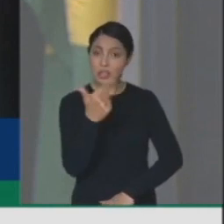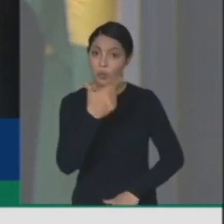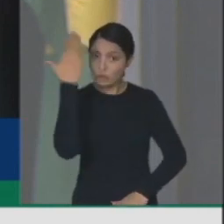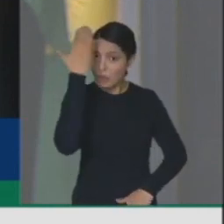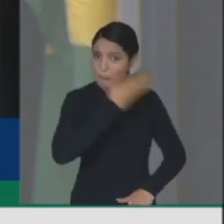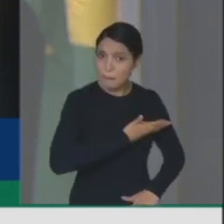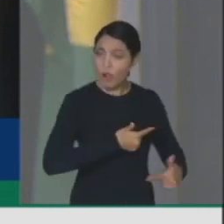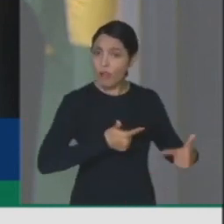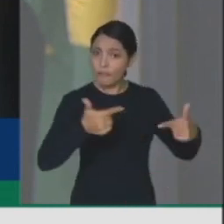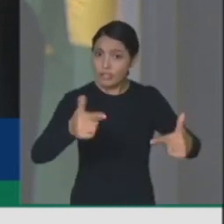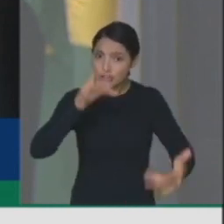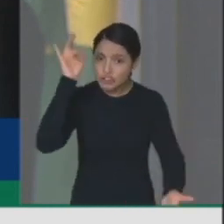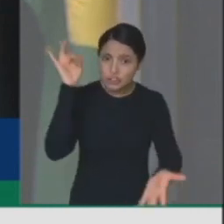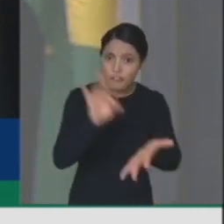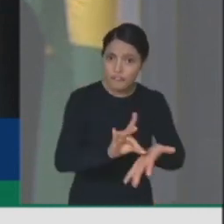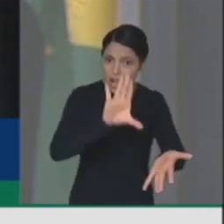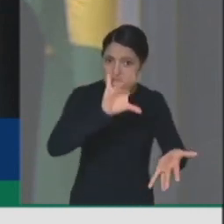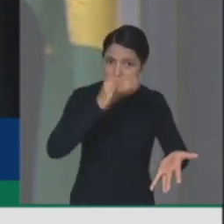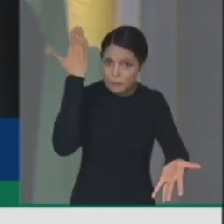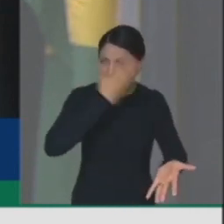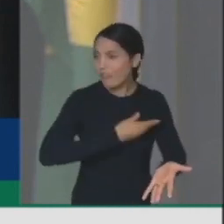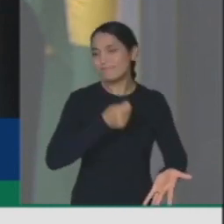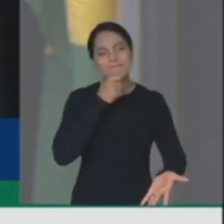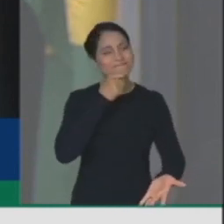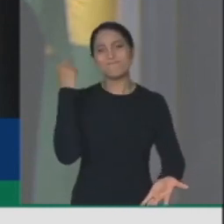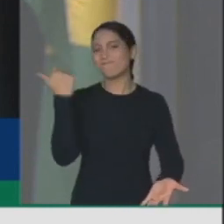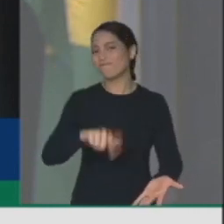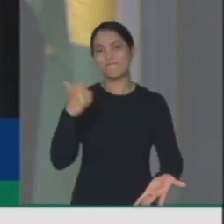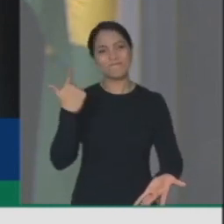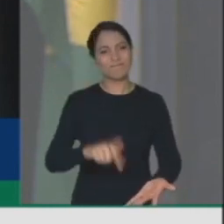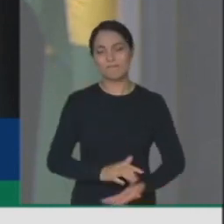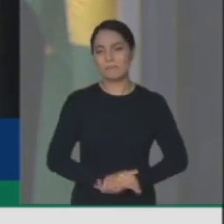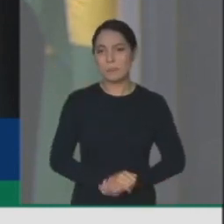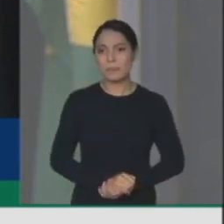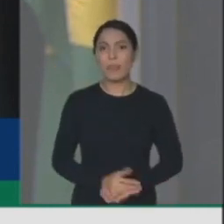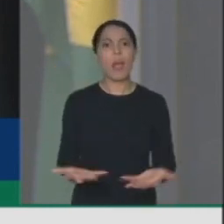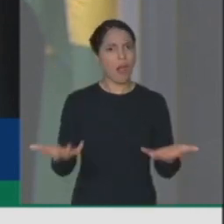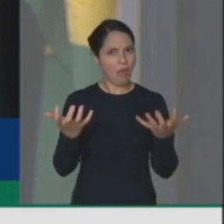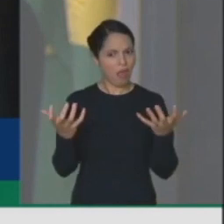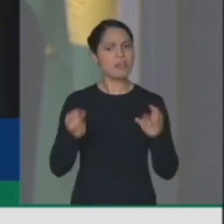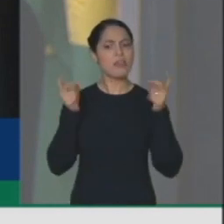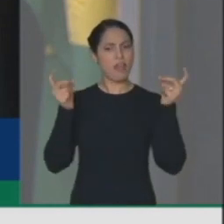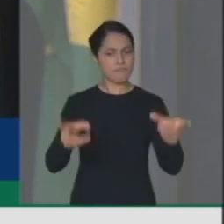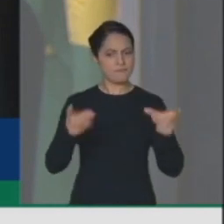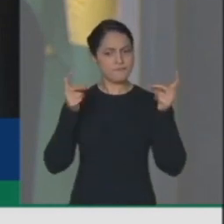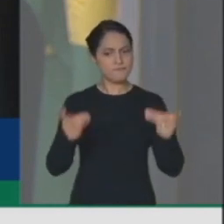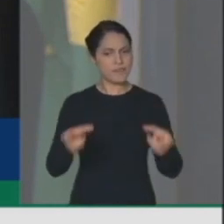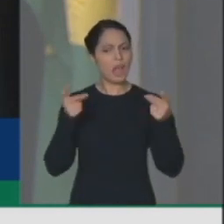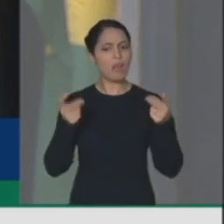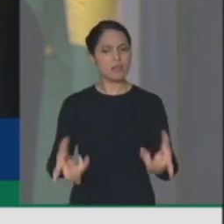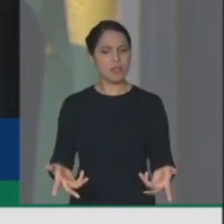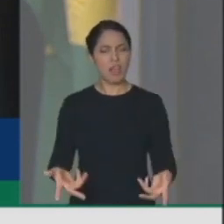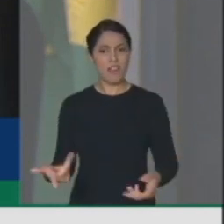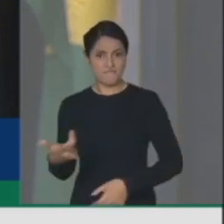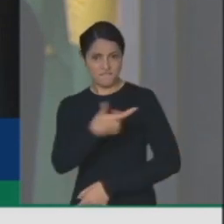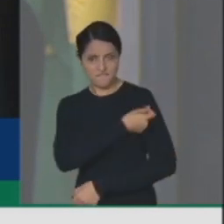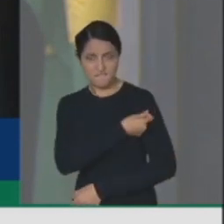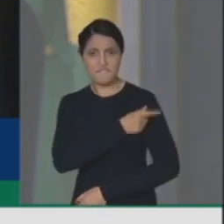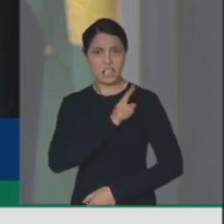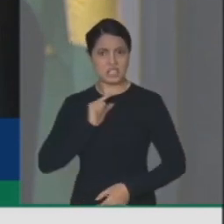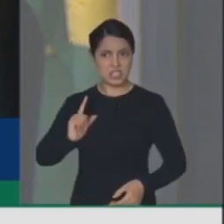comprovada cientificamente, querendo vender a vacina chinesa para o Brasil